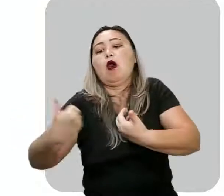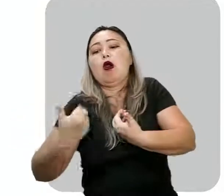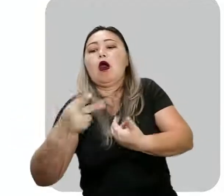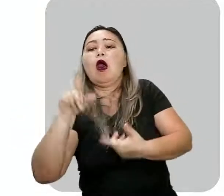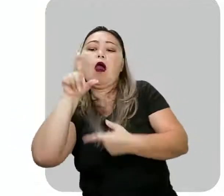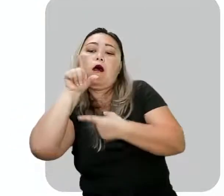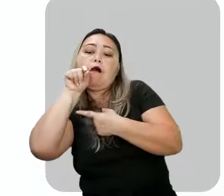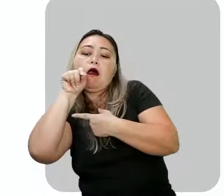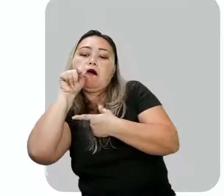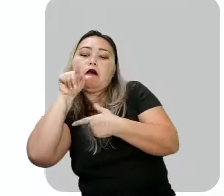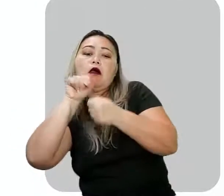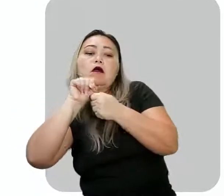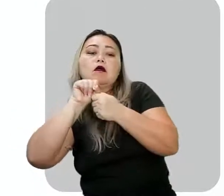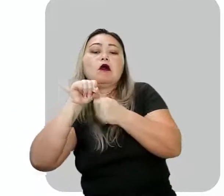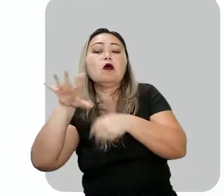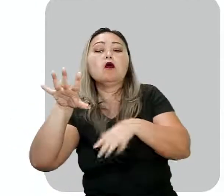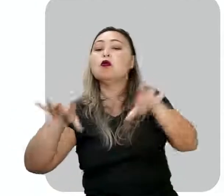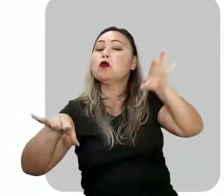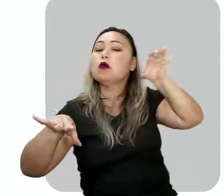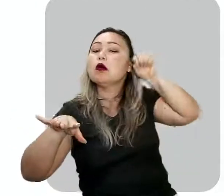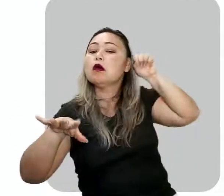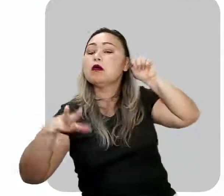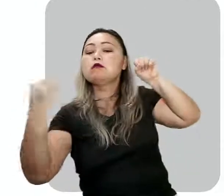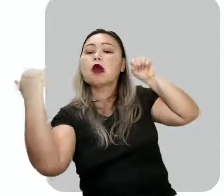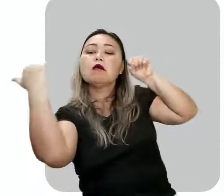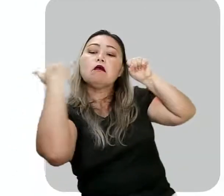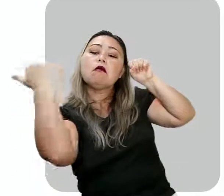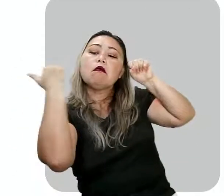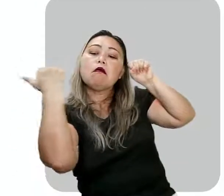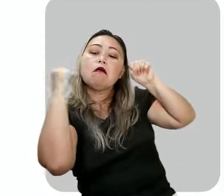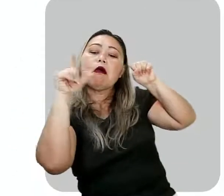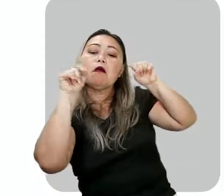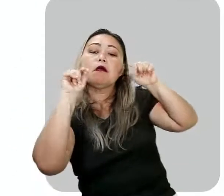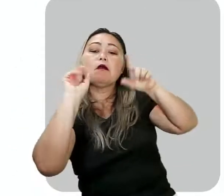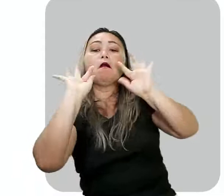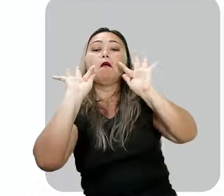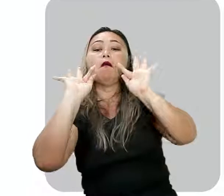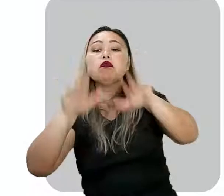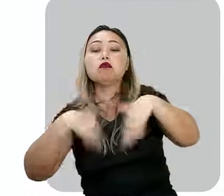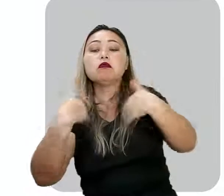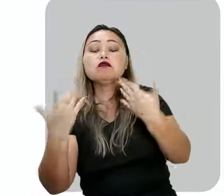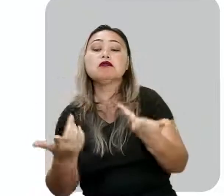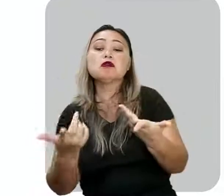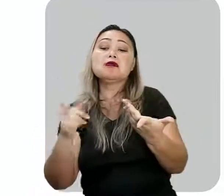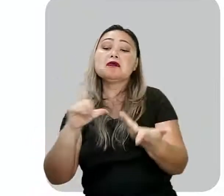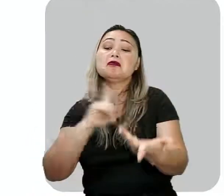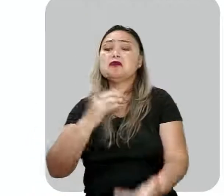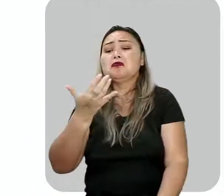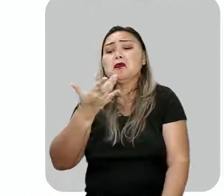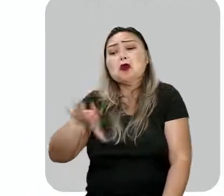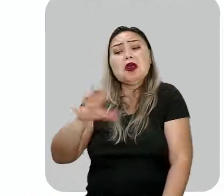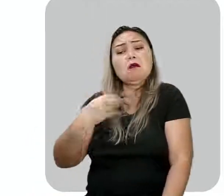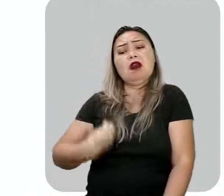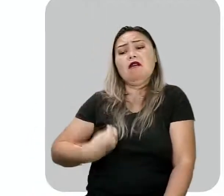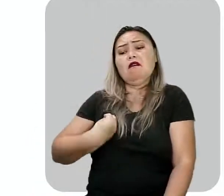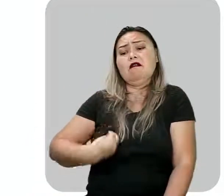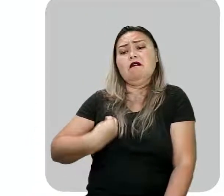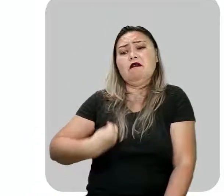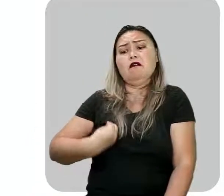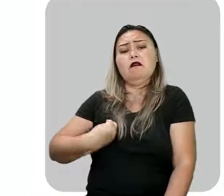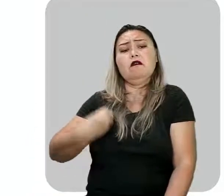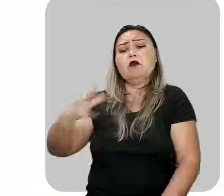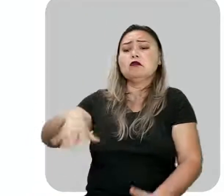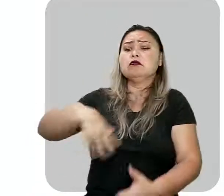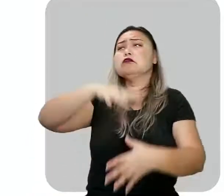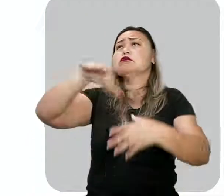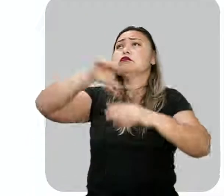de um papagaio que ouvia suas histórias. Por fim, deixou de ter vontade de viver, subiu